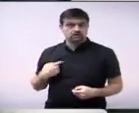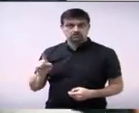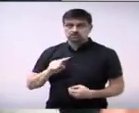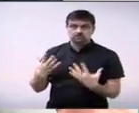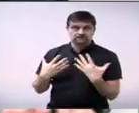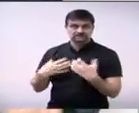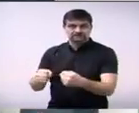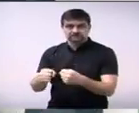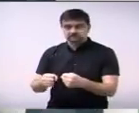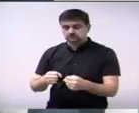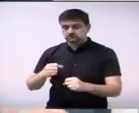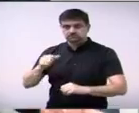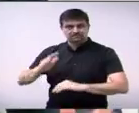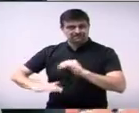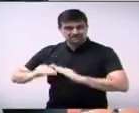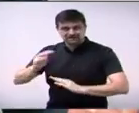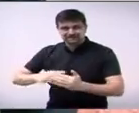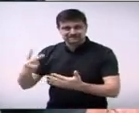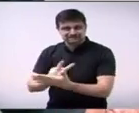ato de